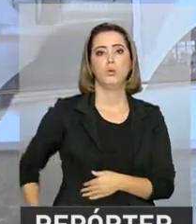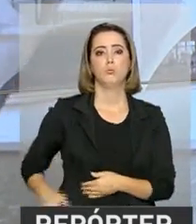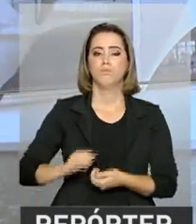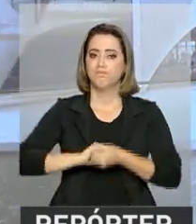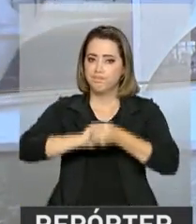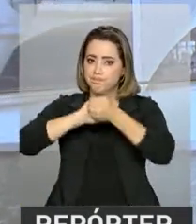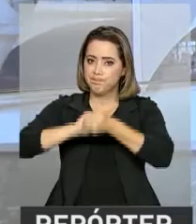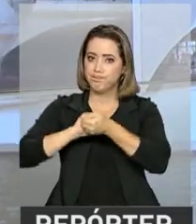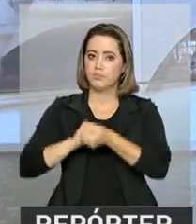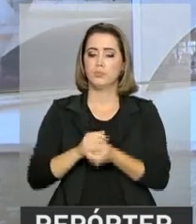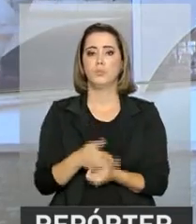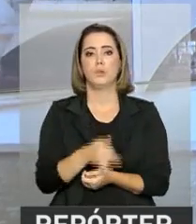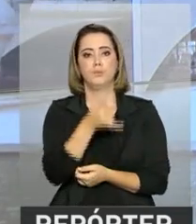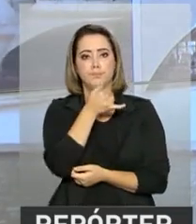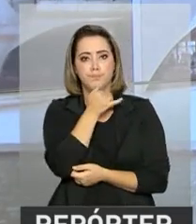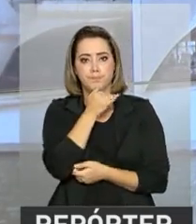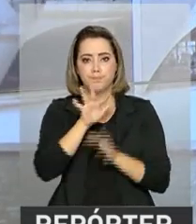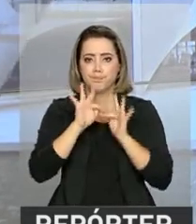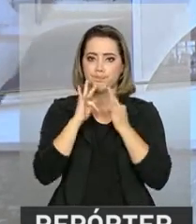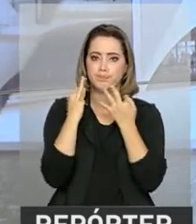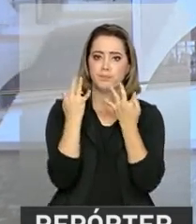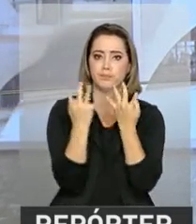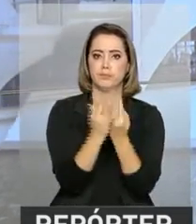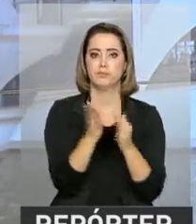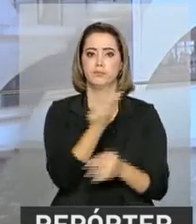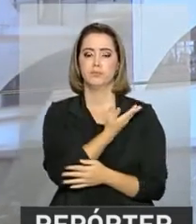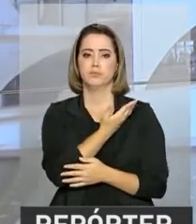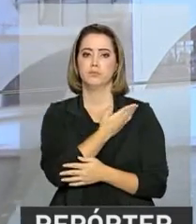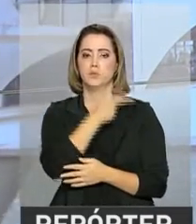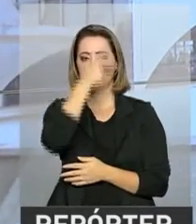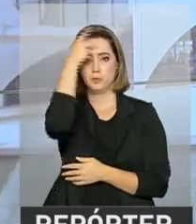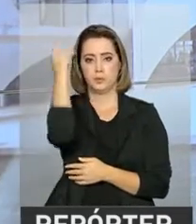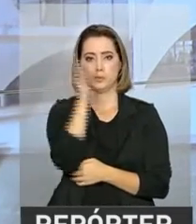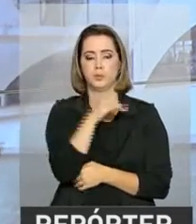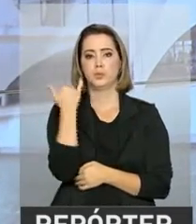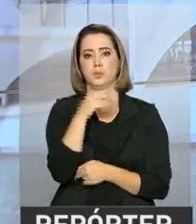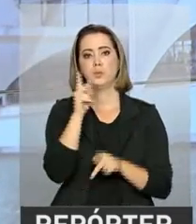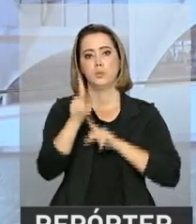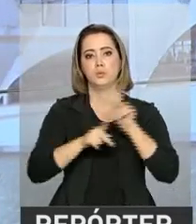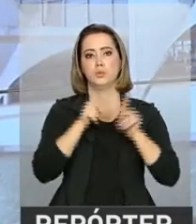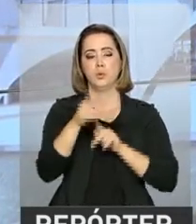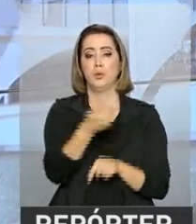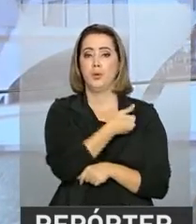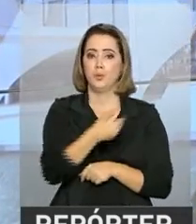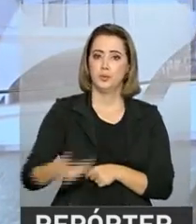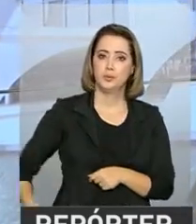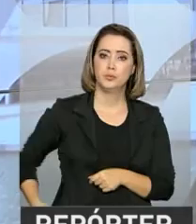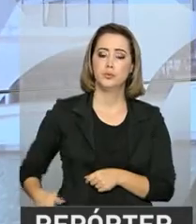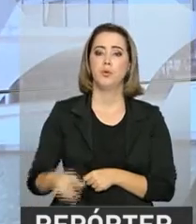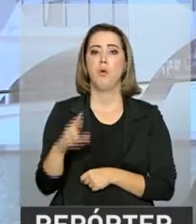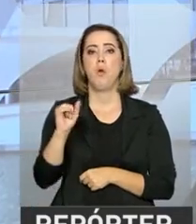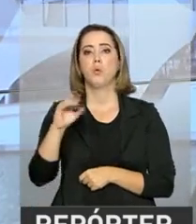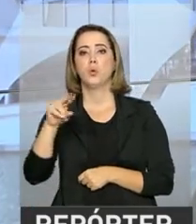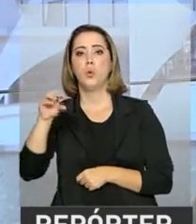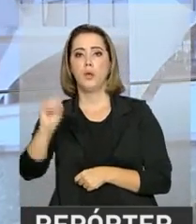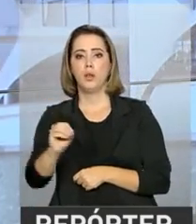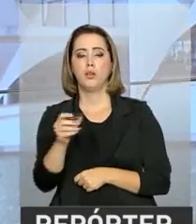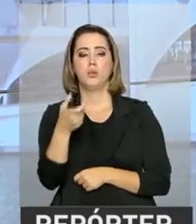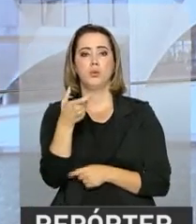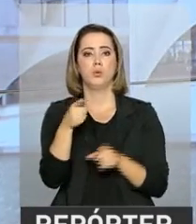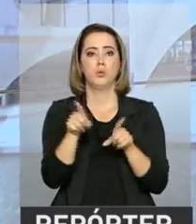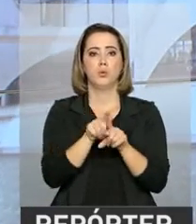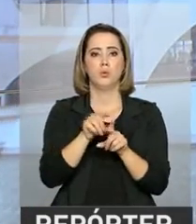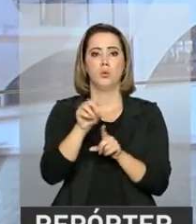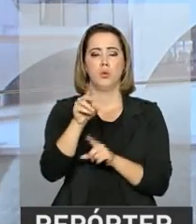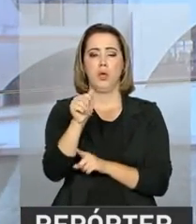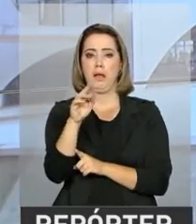solidariedade e condolências aos familiares e amigos das vítimas, ao povo e ao governo do Reino Unido, da Grã-Bretanha e